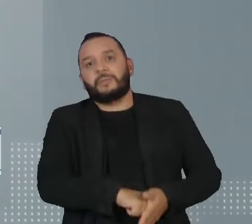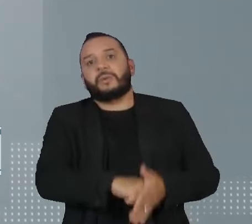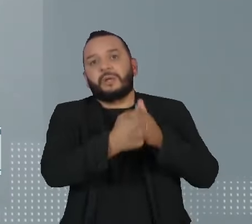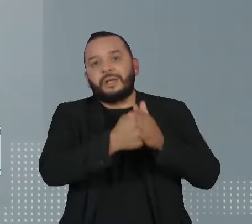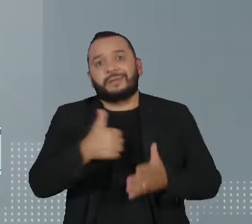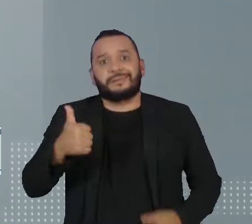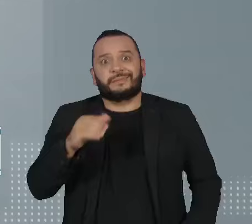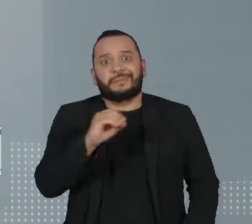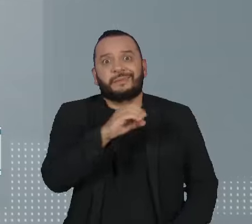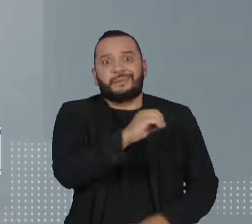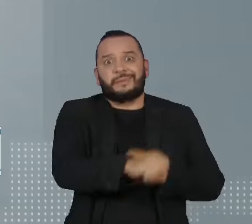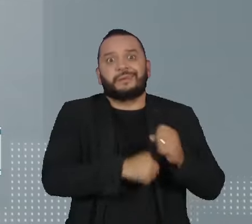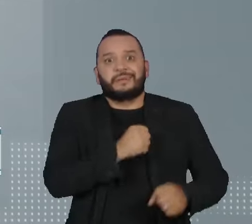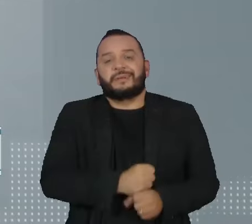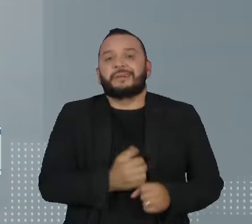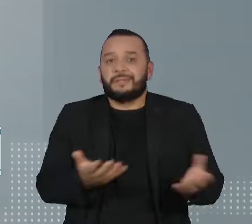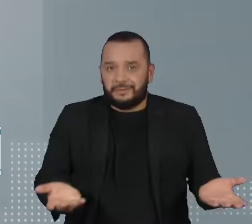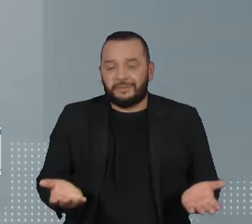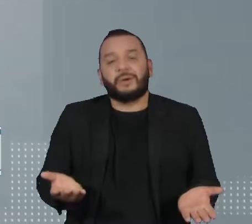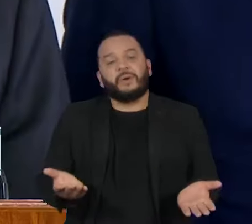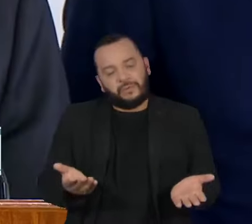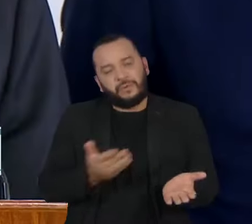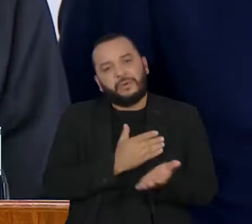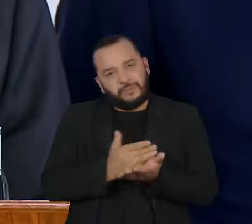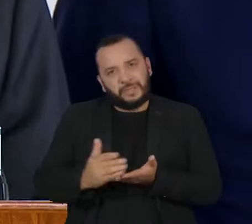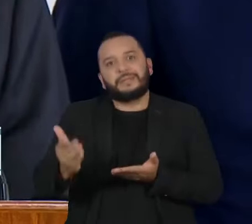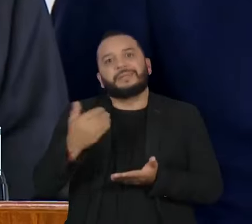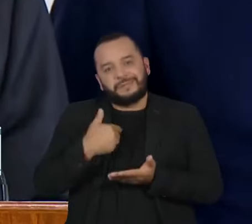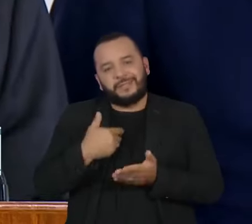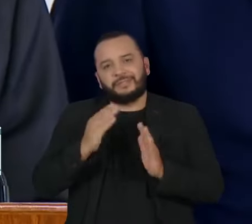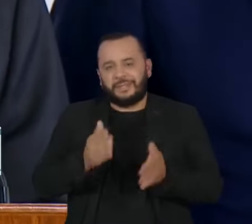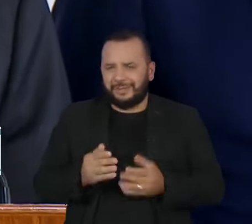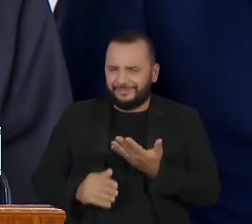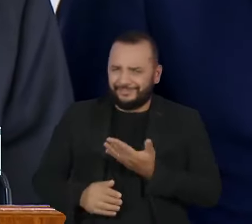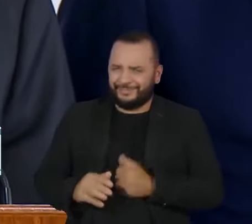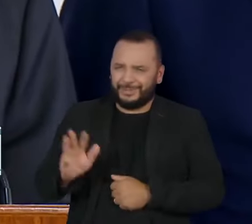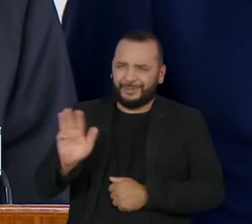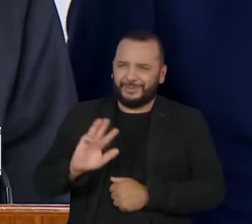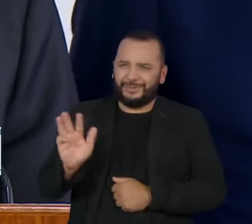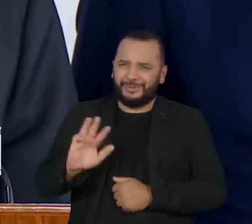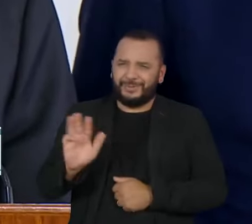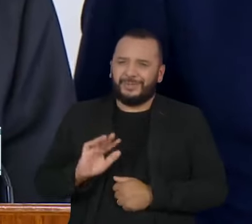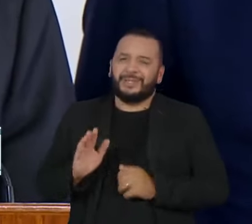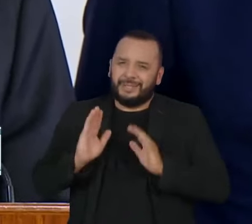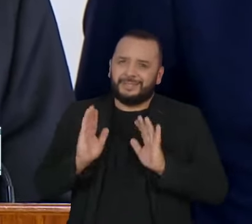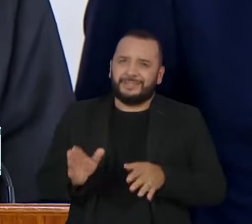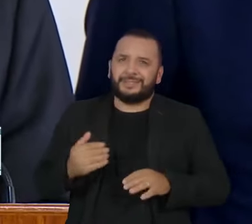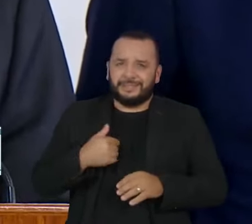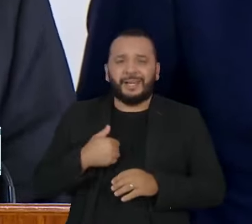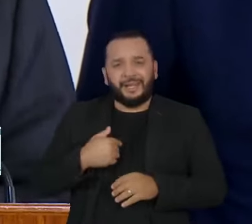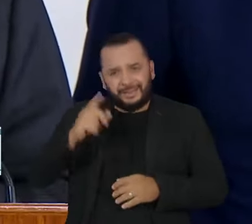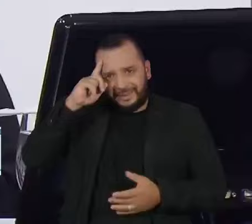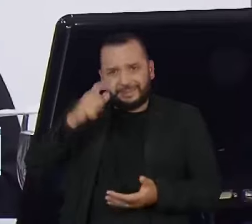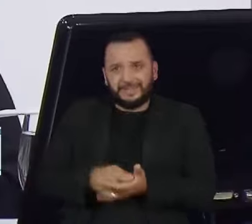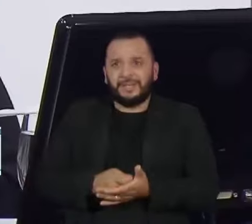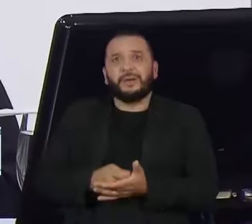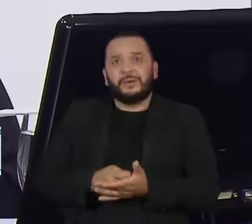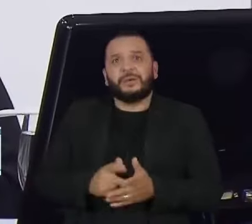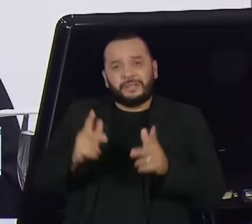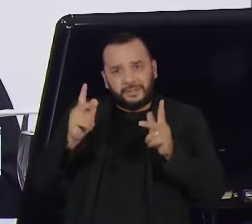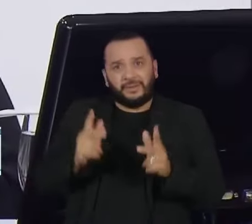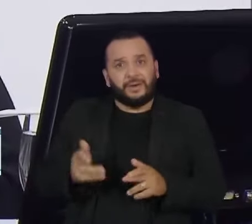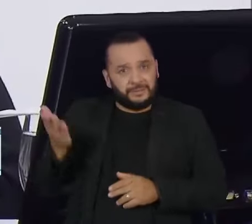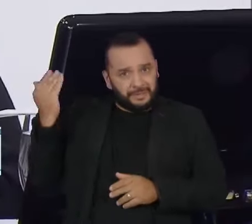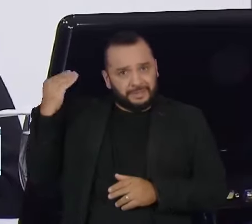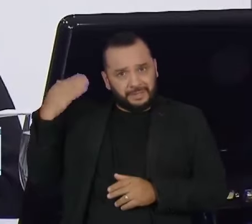até 100 anos, a contar da data de sua produção. O governo Lula manteve quase o mesmo volume de decisões do último ano da gestão